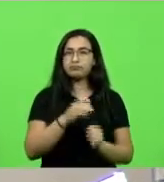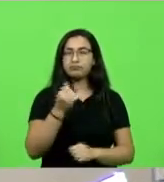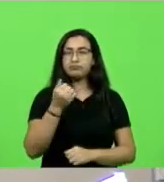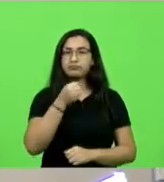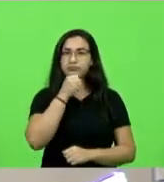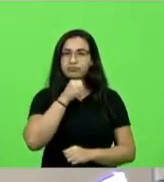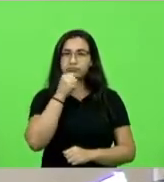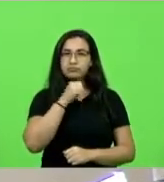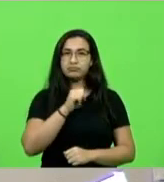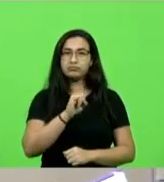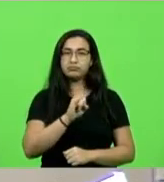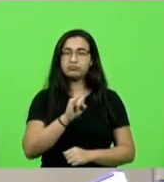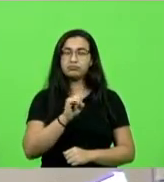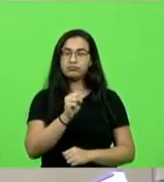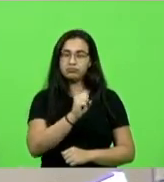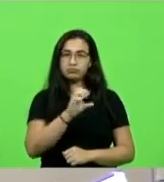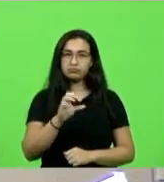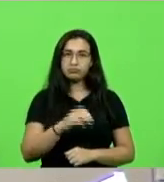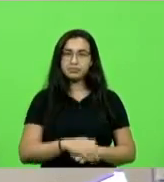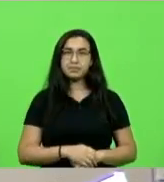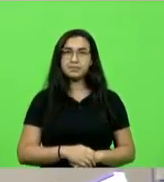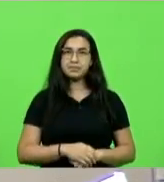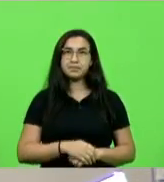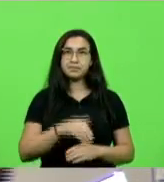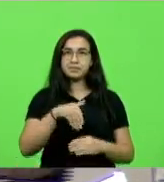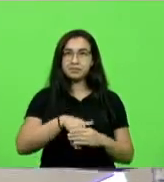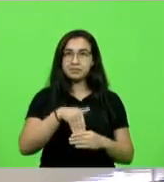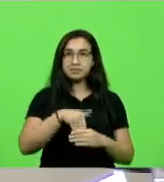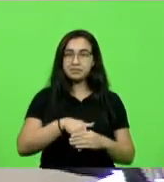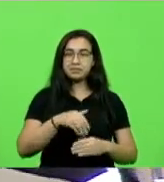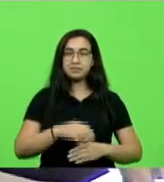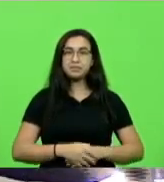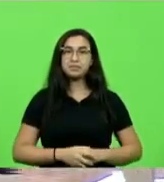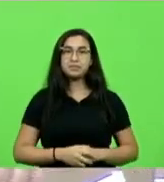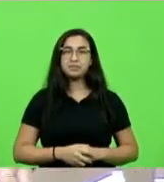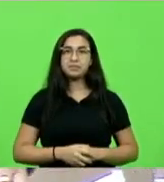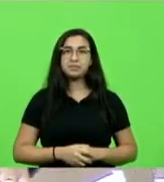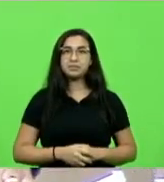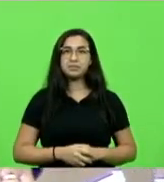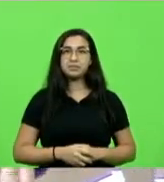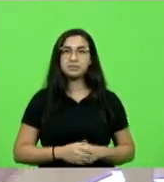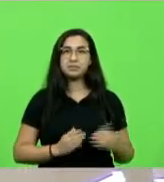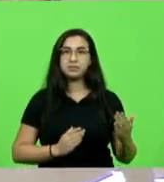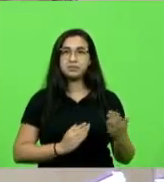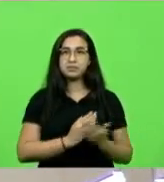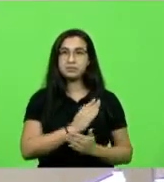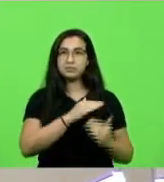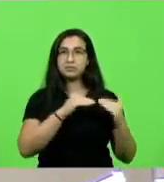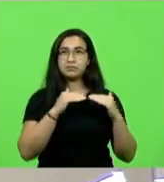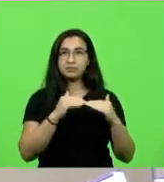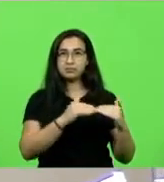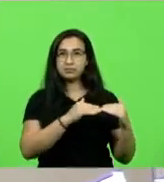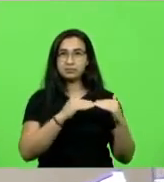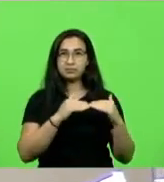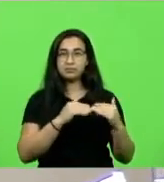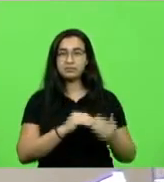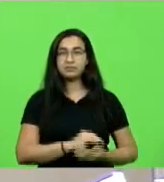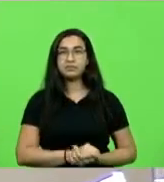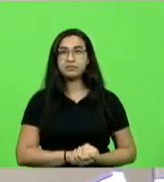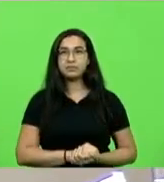discussão, não havendo quem queira discutir, em votação, deputados que aprovam o permanência como se encontra, aprovado por